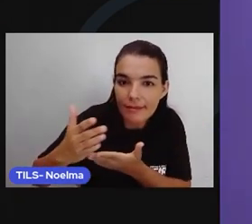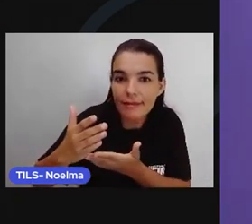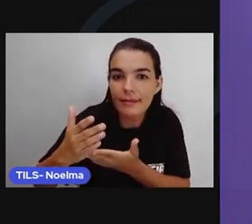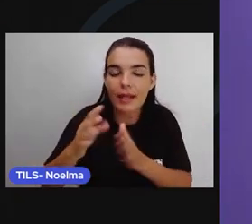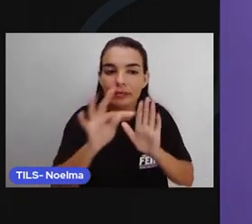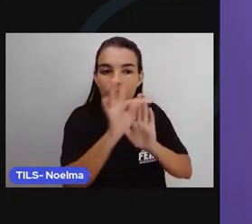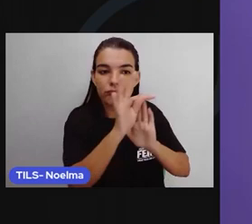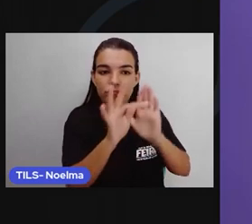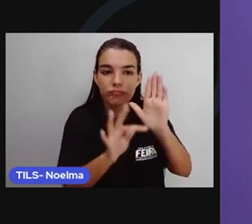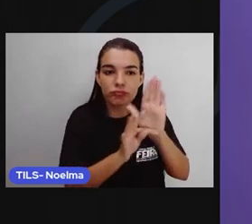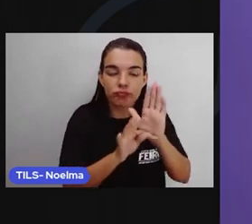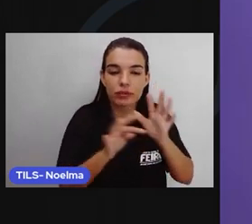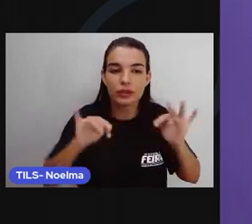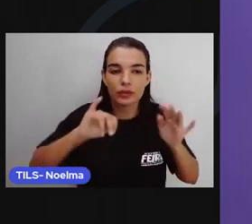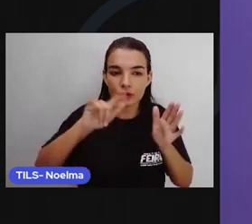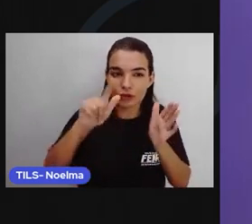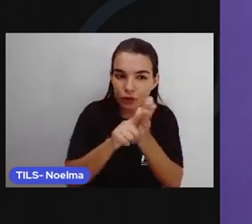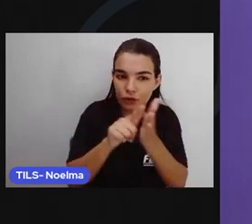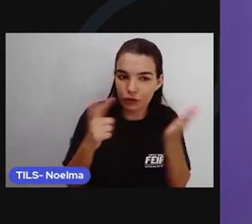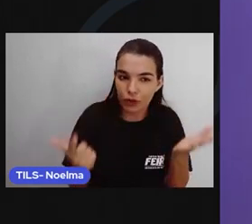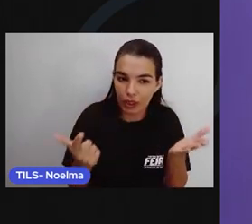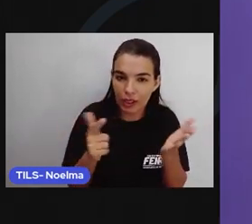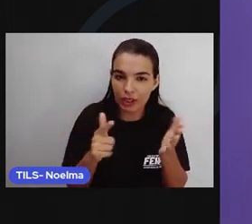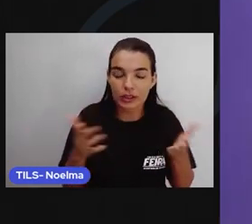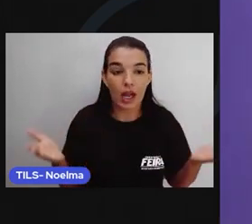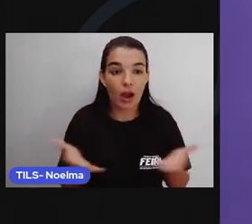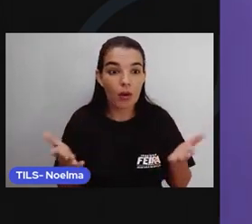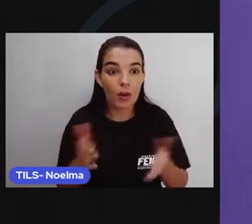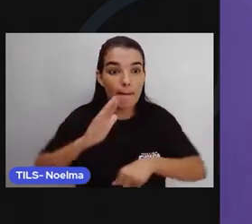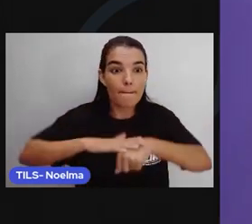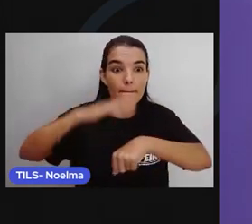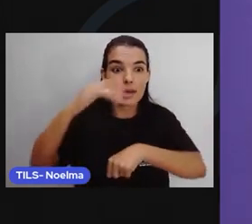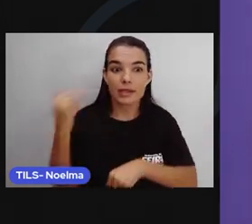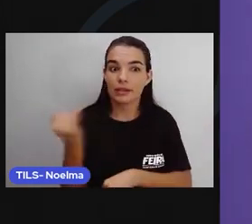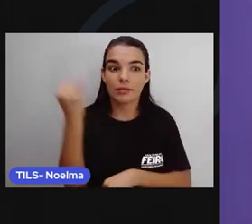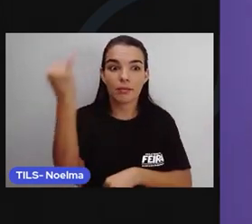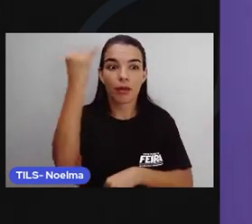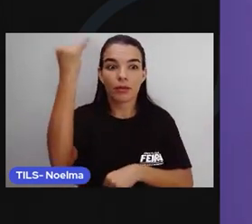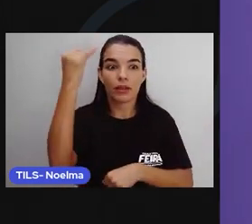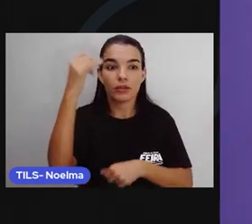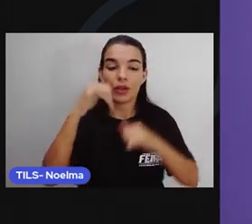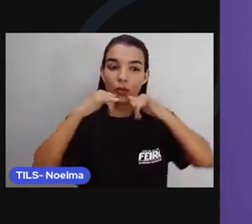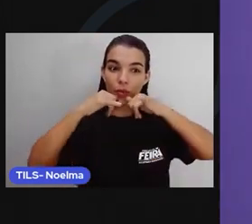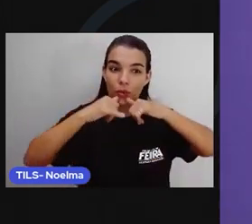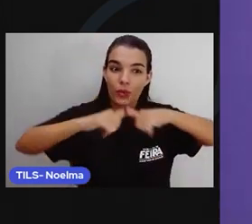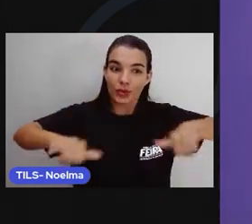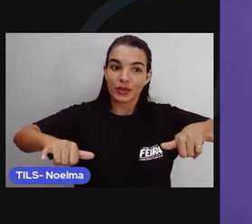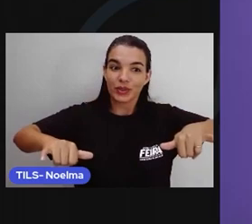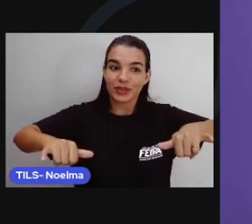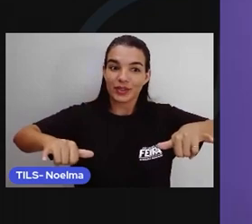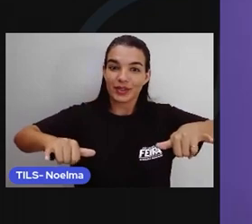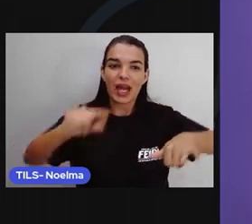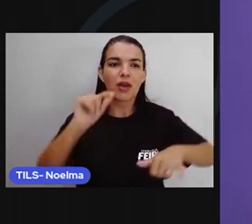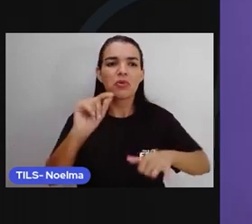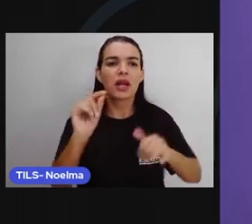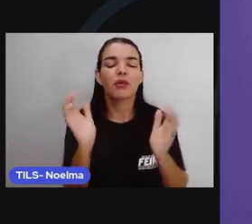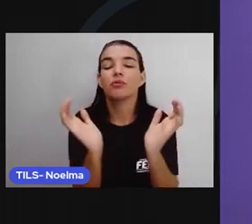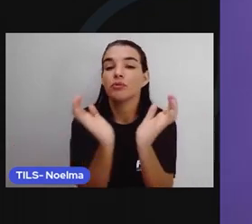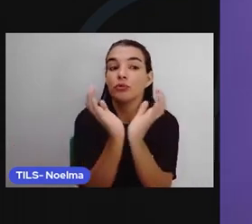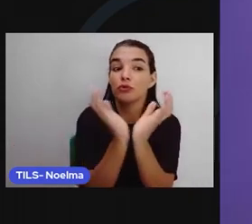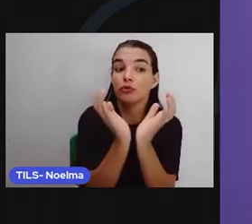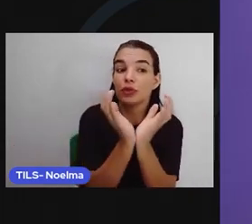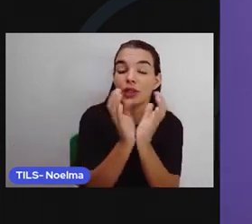sobre os quais a gente está falando, hoje eu vou falar sobre um dos mais importantes, que é a notícia. A notícia é um gênero muito